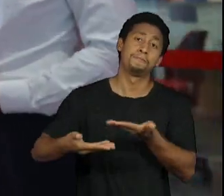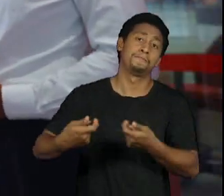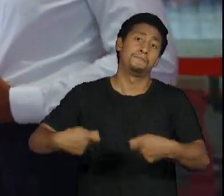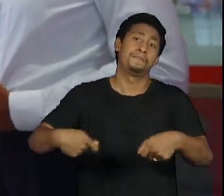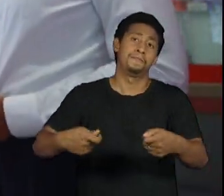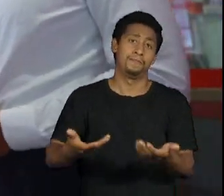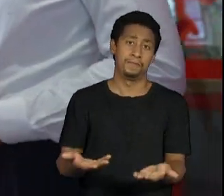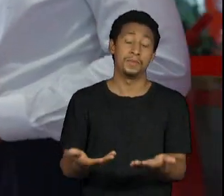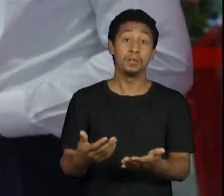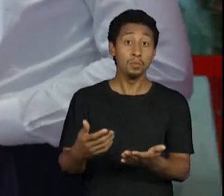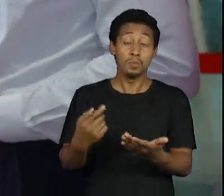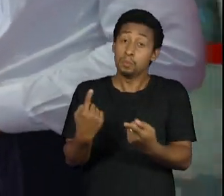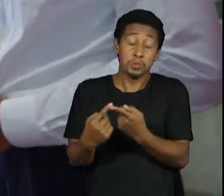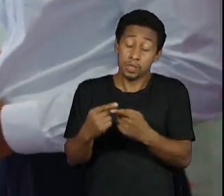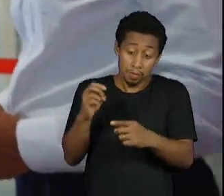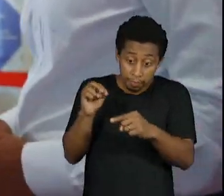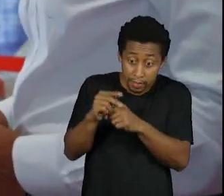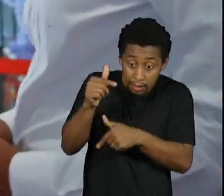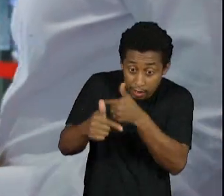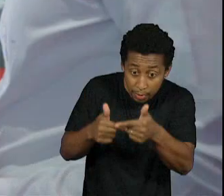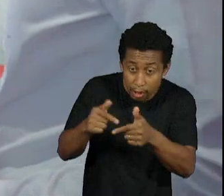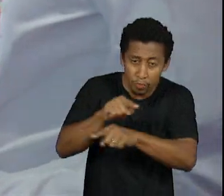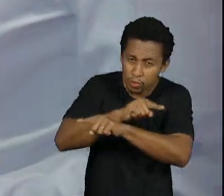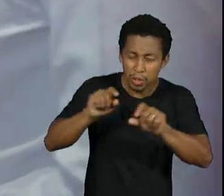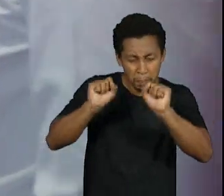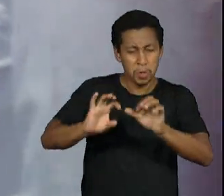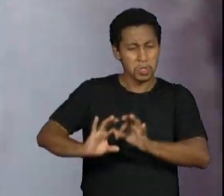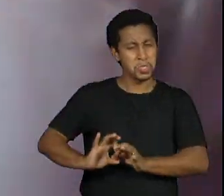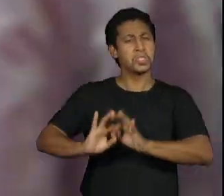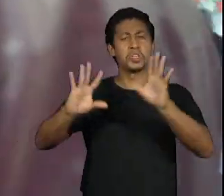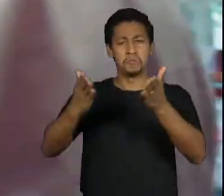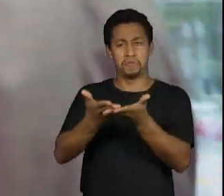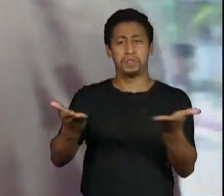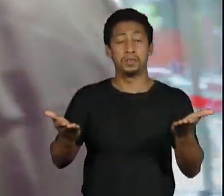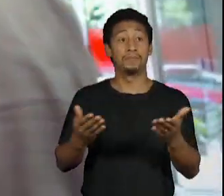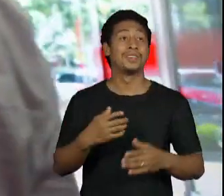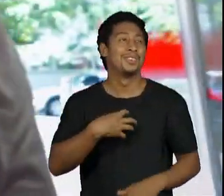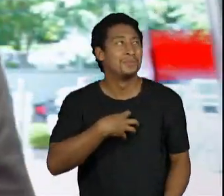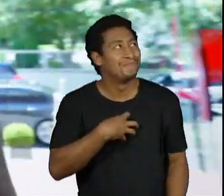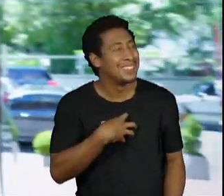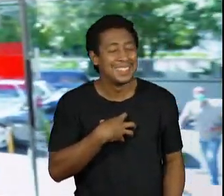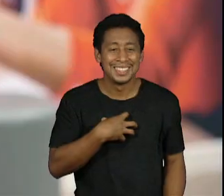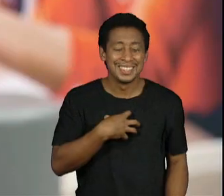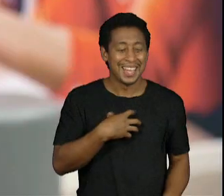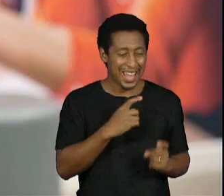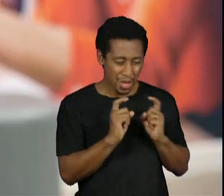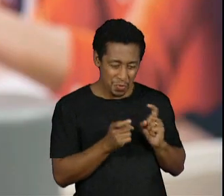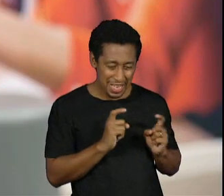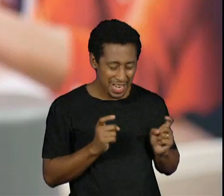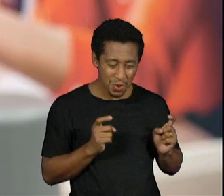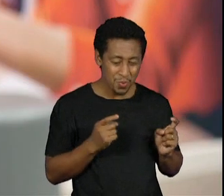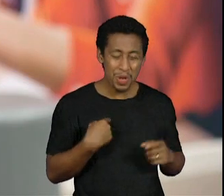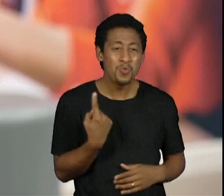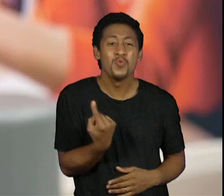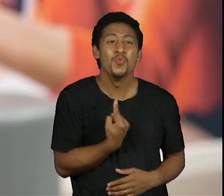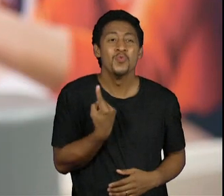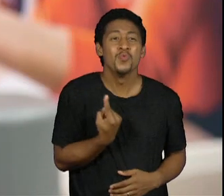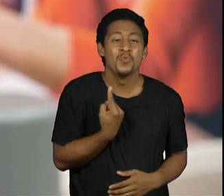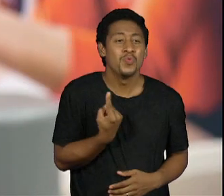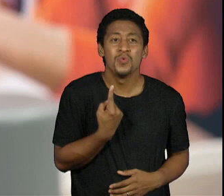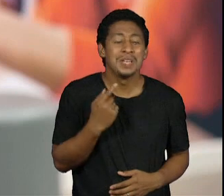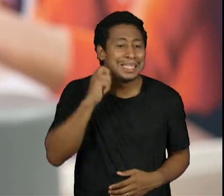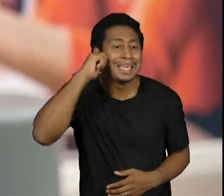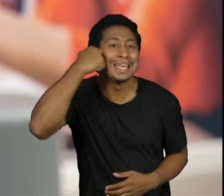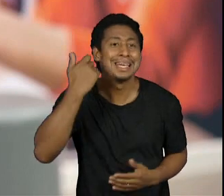pode ser quem você é Eu não me via nas reuniões porque eu sempre sempre fui a única então ver isso